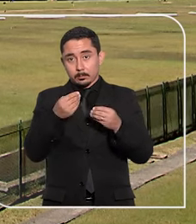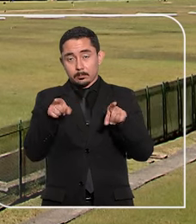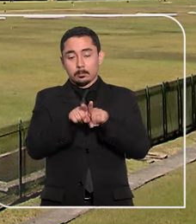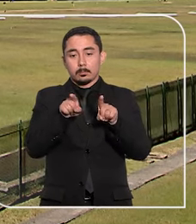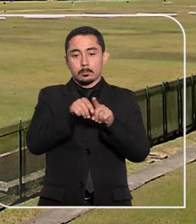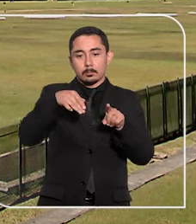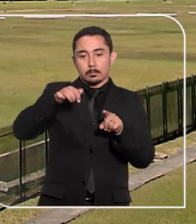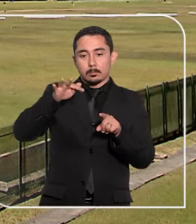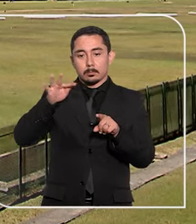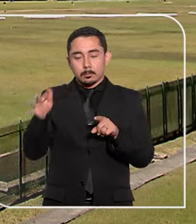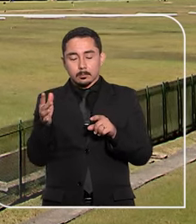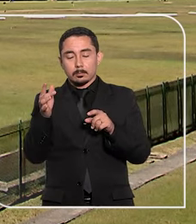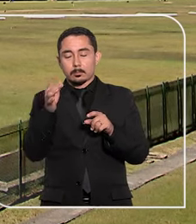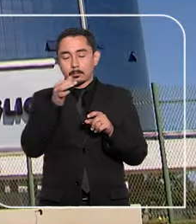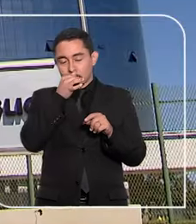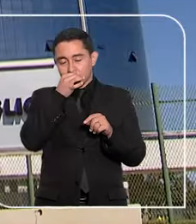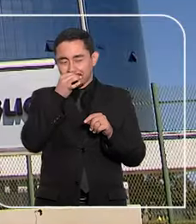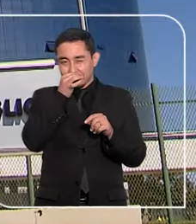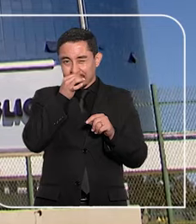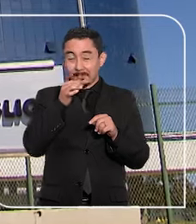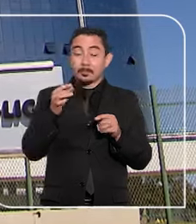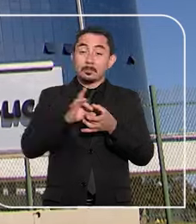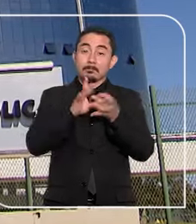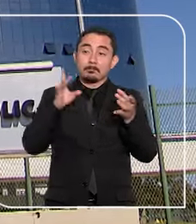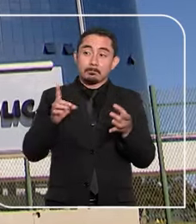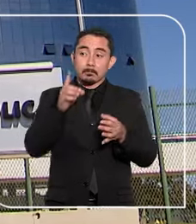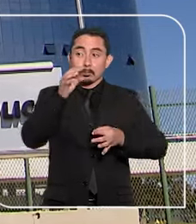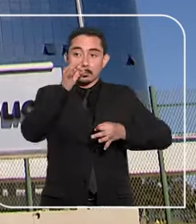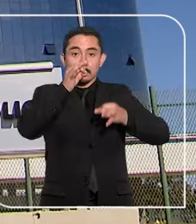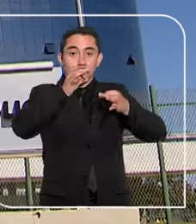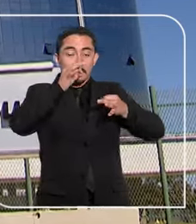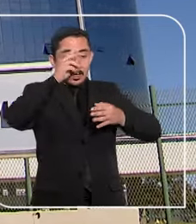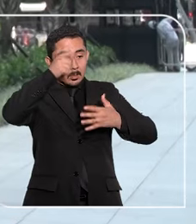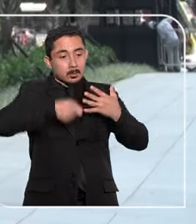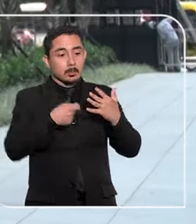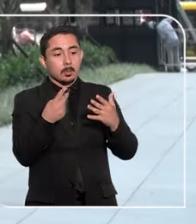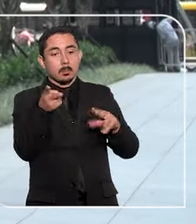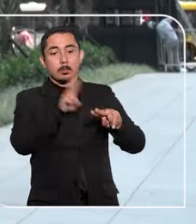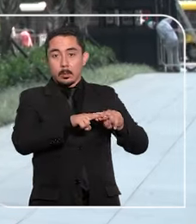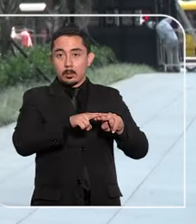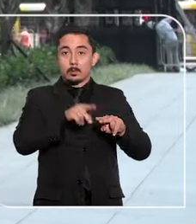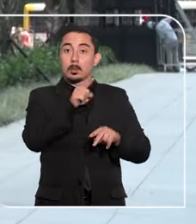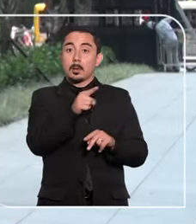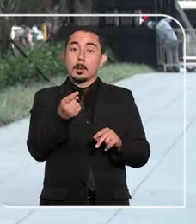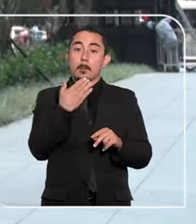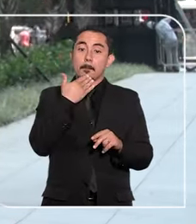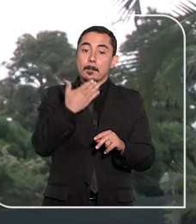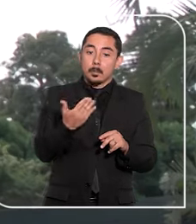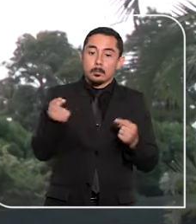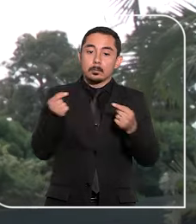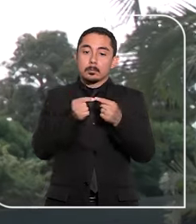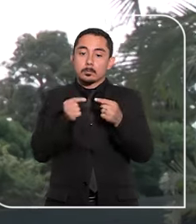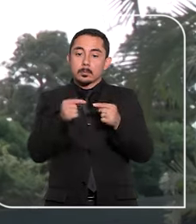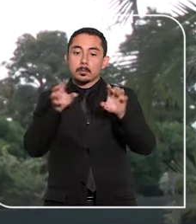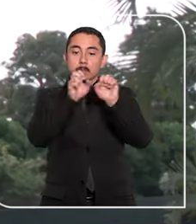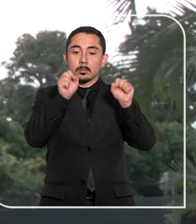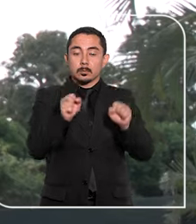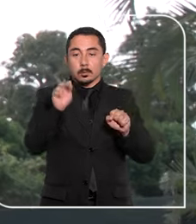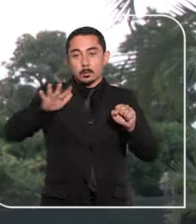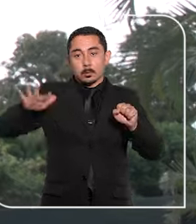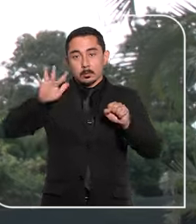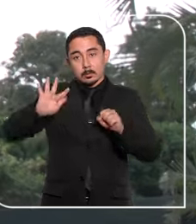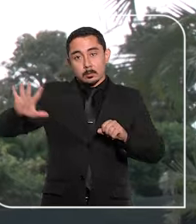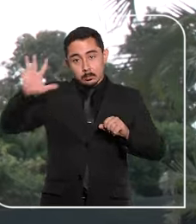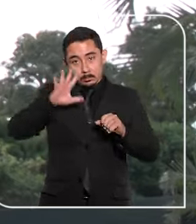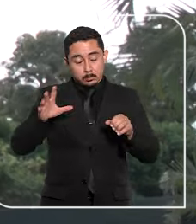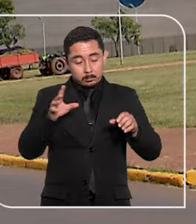MPF também ajuizou a ação cautelar para suspender o agravo em execução penal e este pedido foi atendido pelo Tribunal Regional Federal